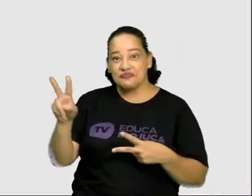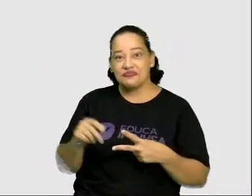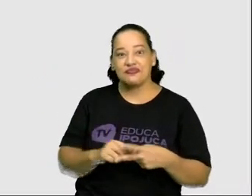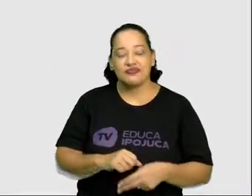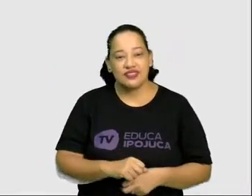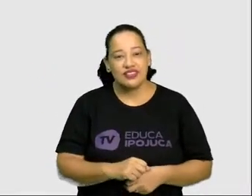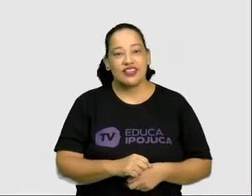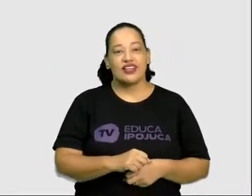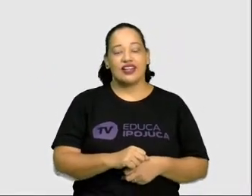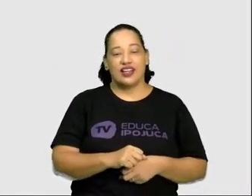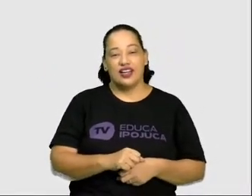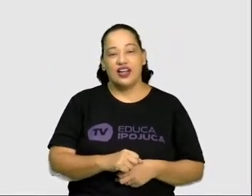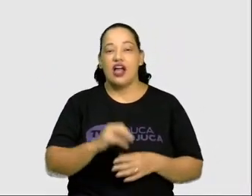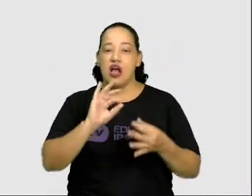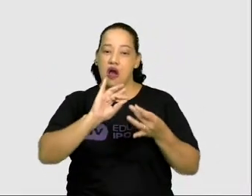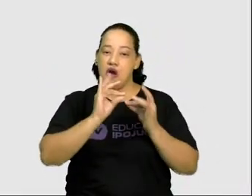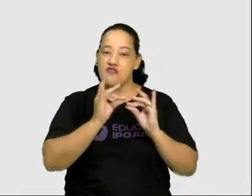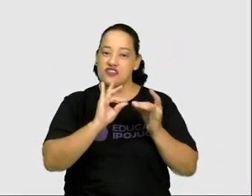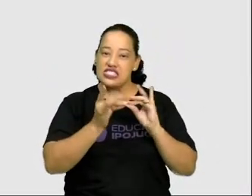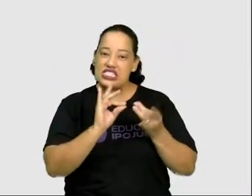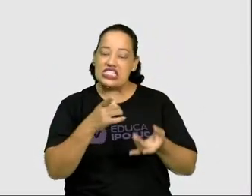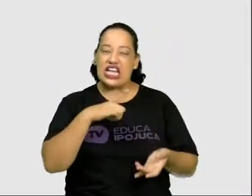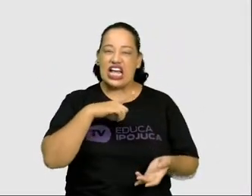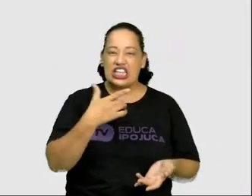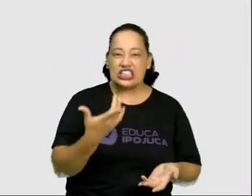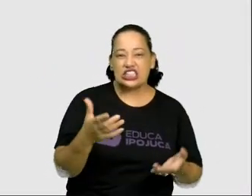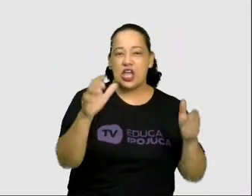é onde se faz o processo das esculturas.